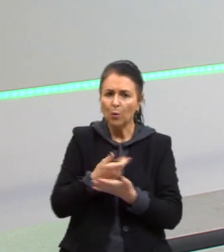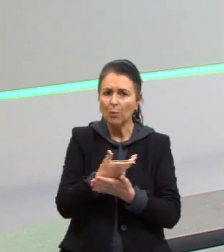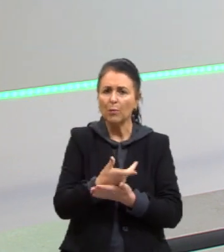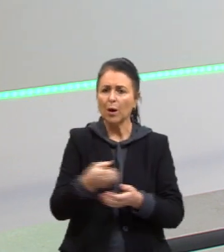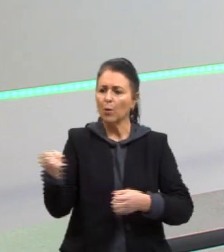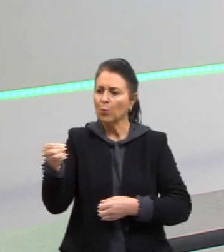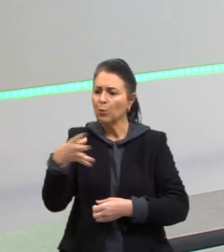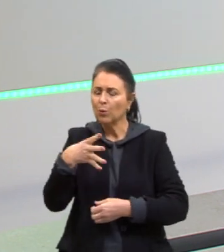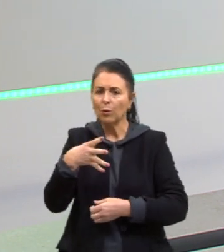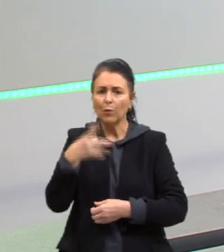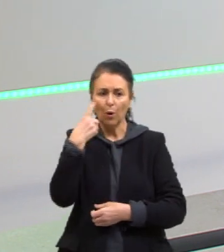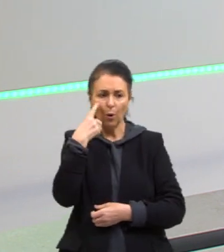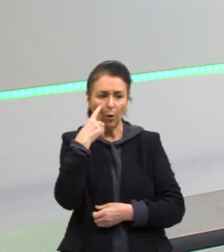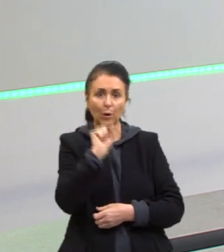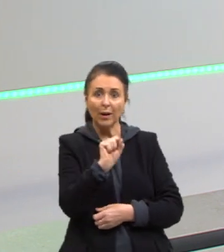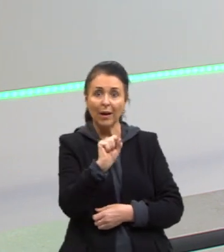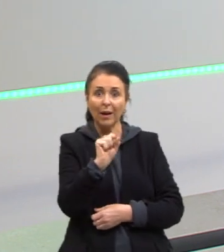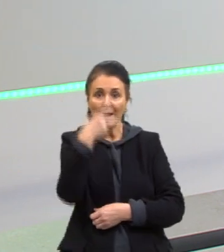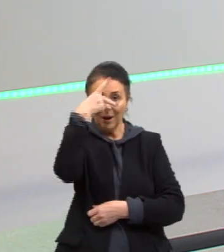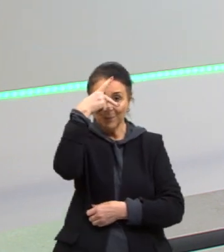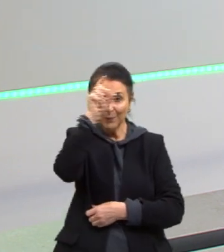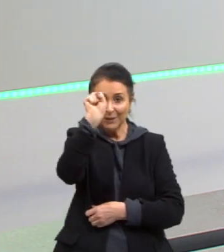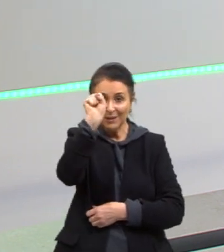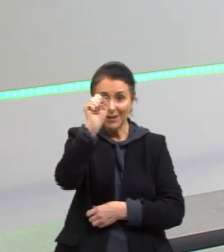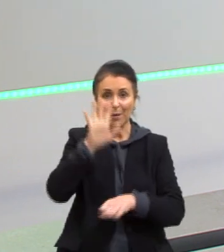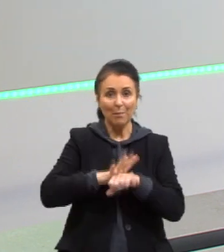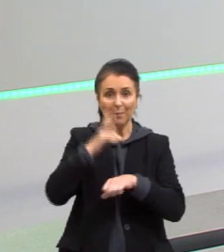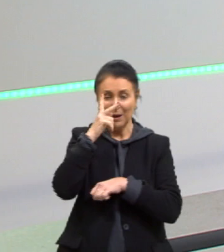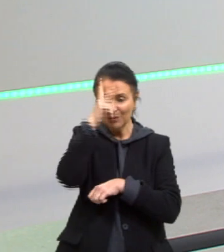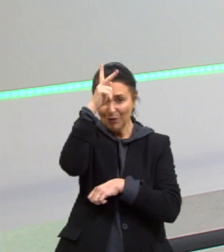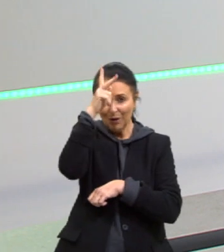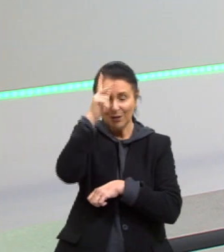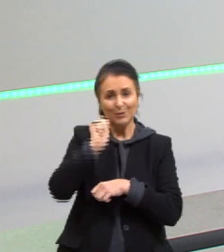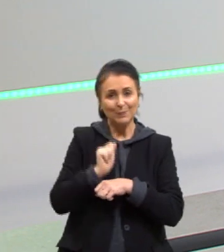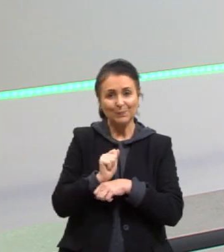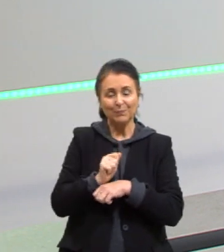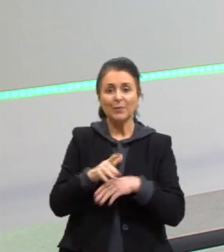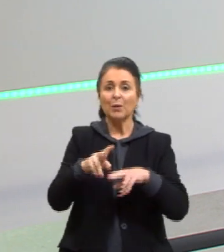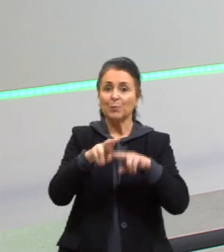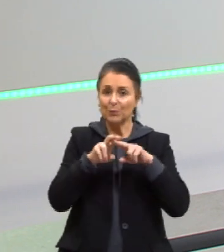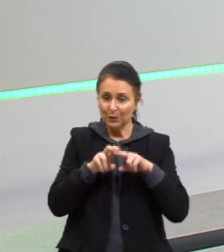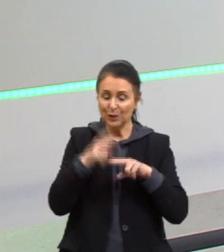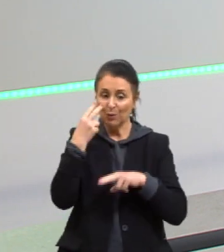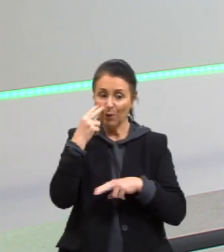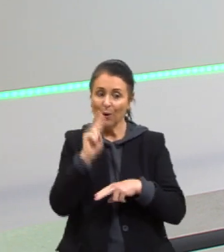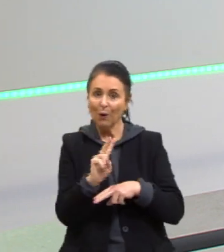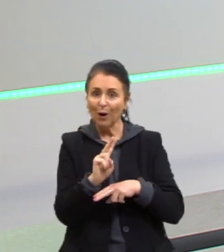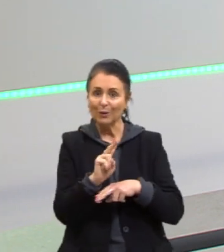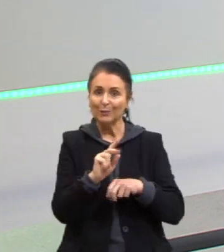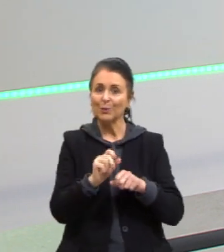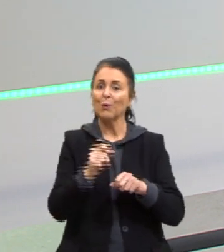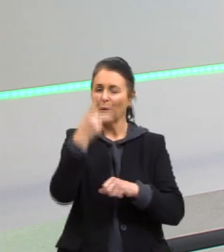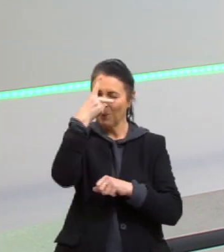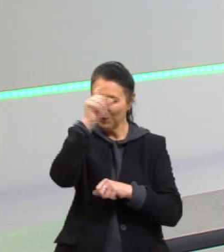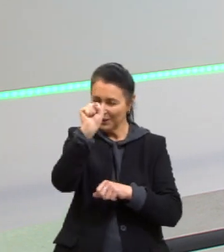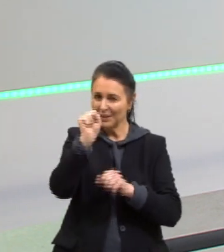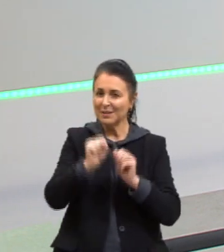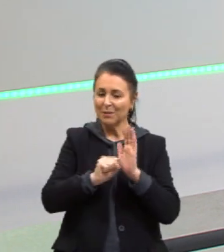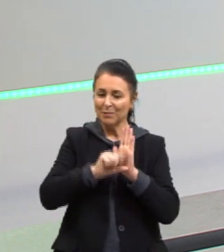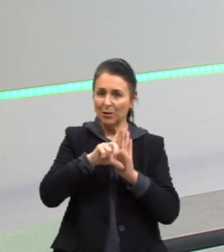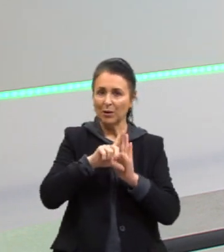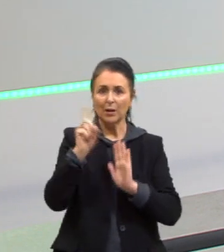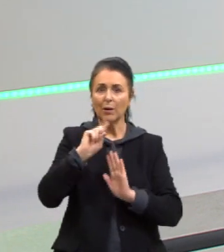O eu vou olhar? A potência. Esse novo que eu quero comprar, ele tem que ter uma potência maior. Então, às vezes, não é nem o preço.